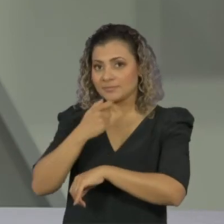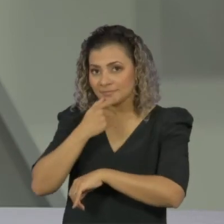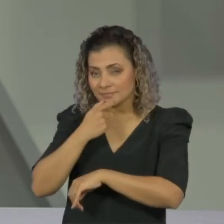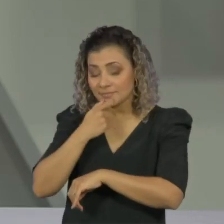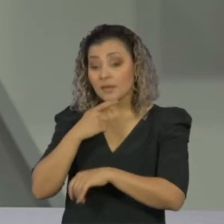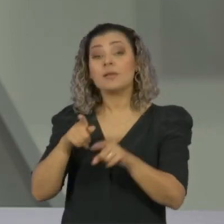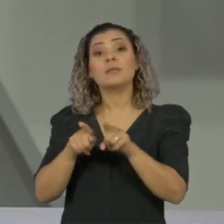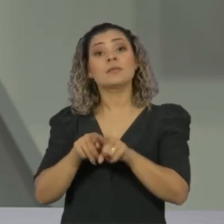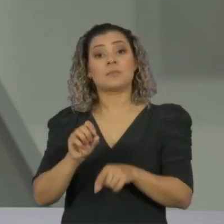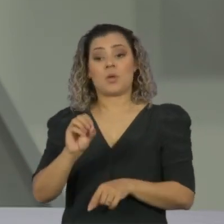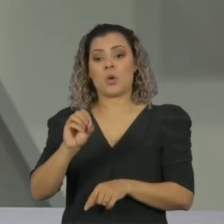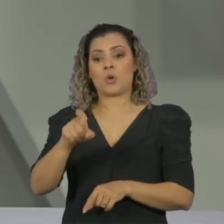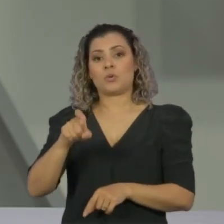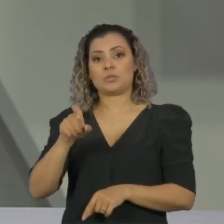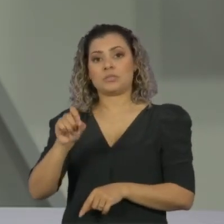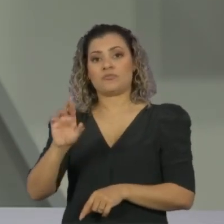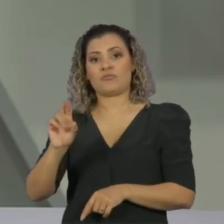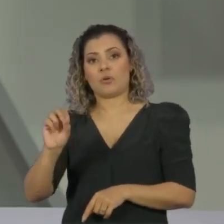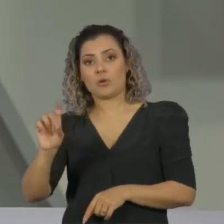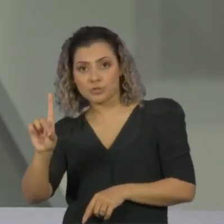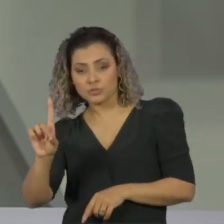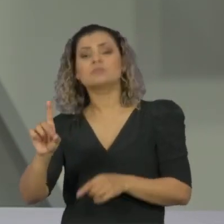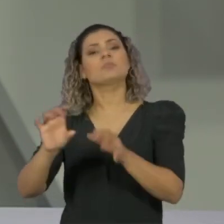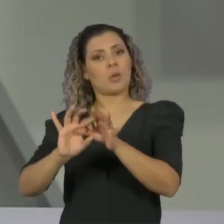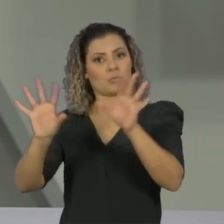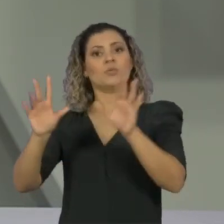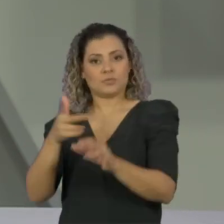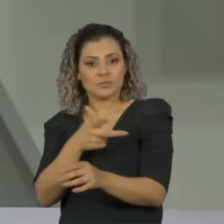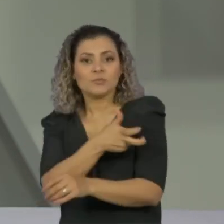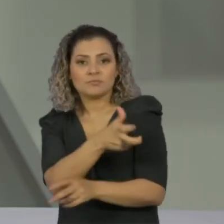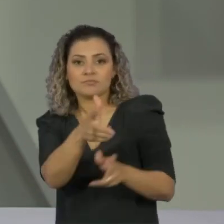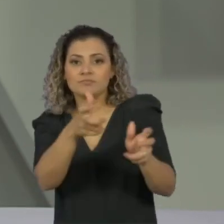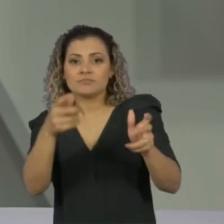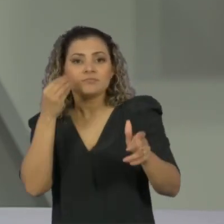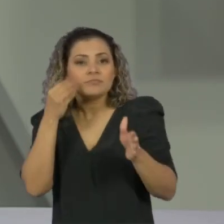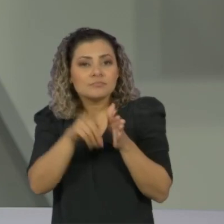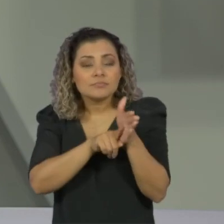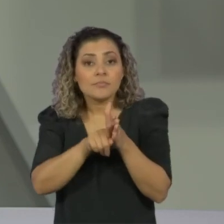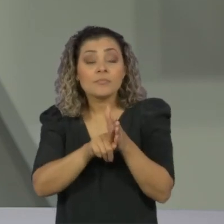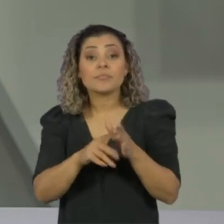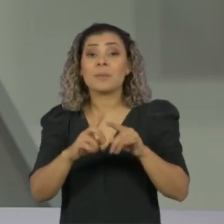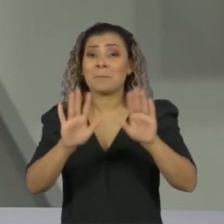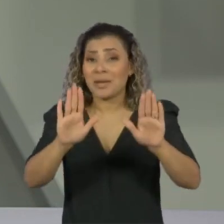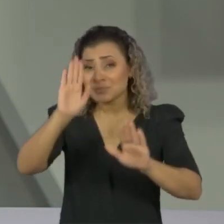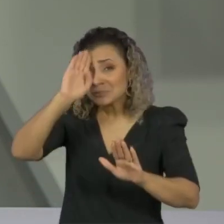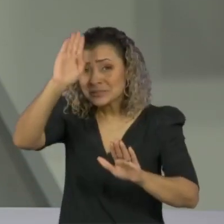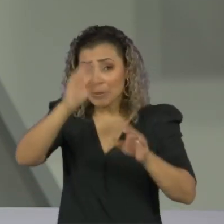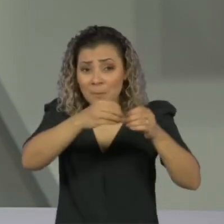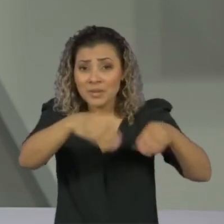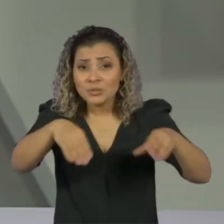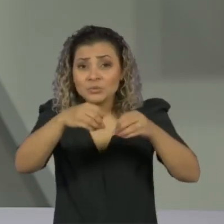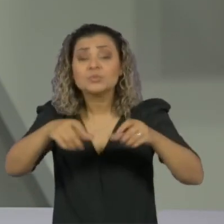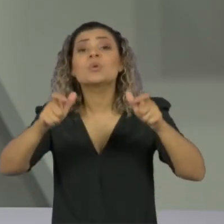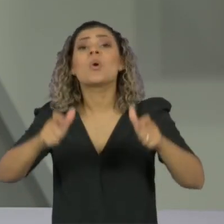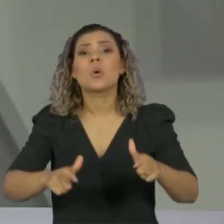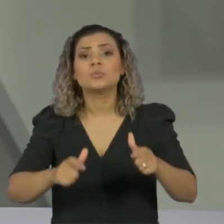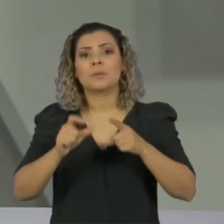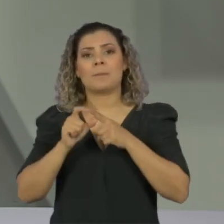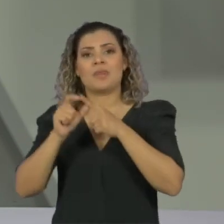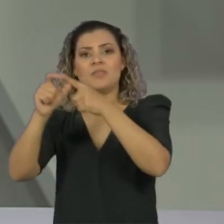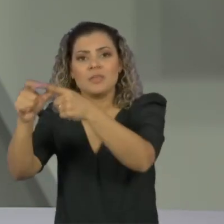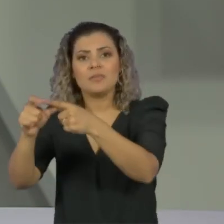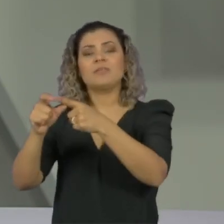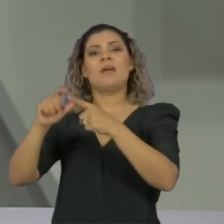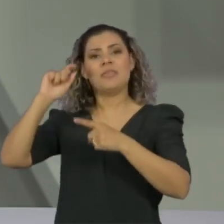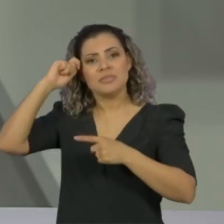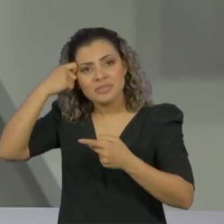A pandemia atinge de forma mais intensa as populações vulneráveis, sejam elas periféricas, indígenas ou quilombolas. E o pior